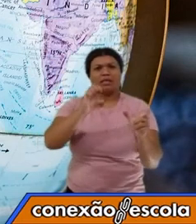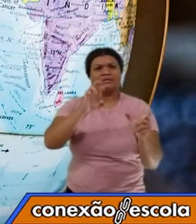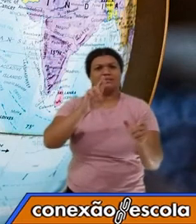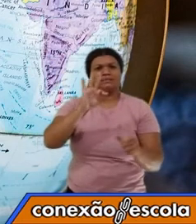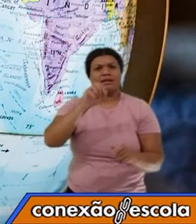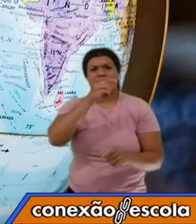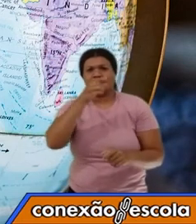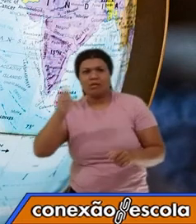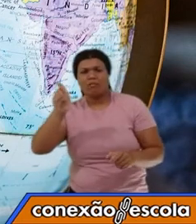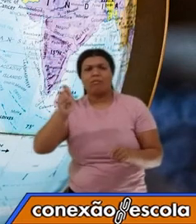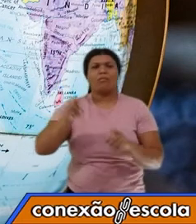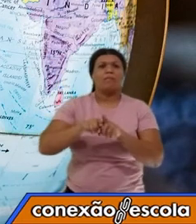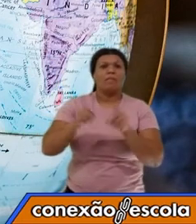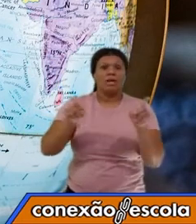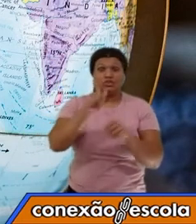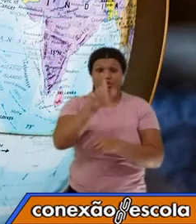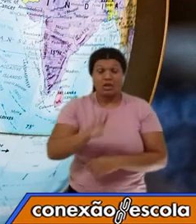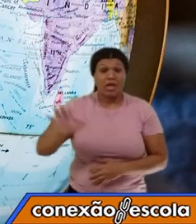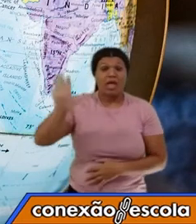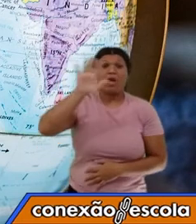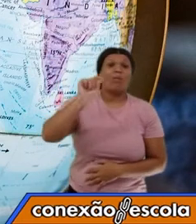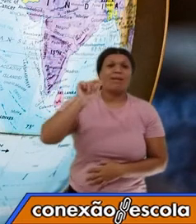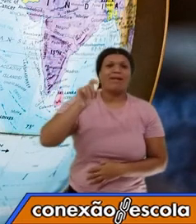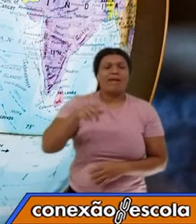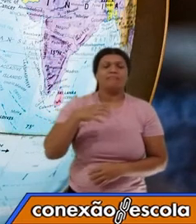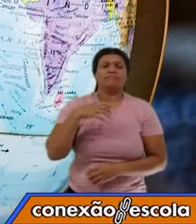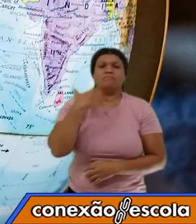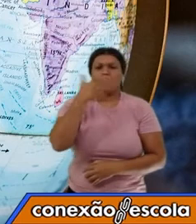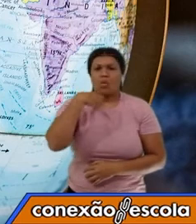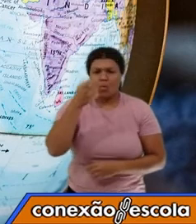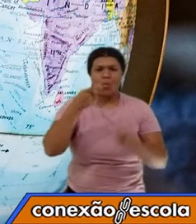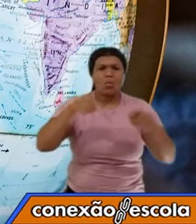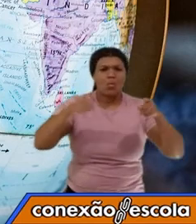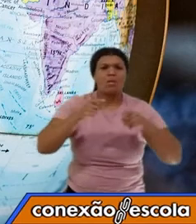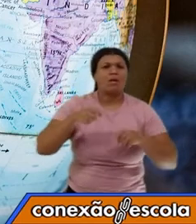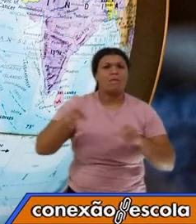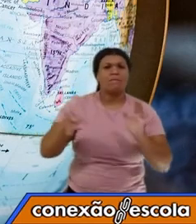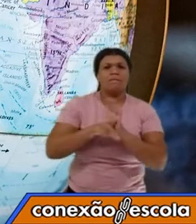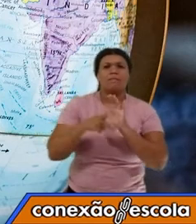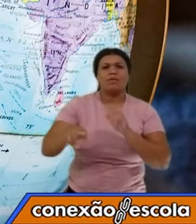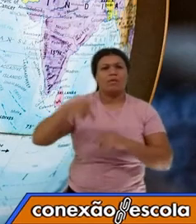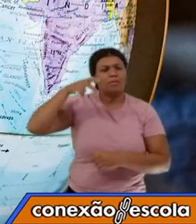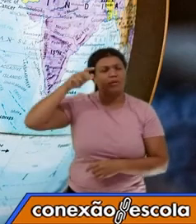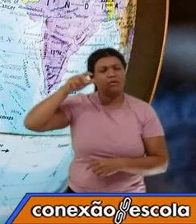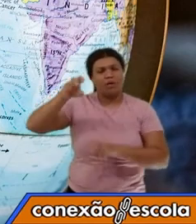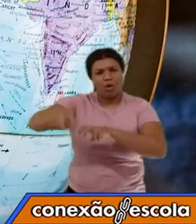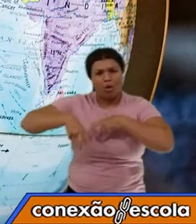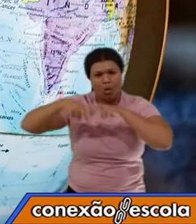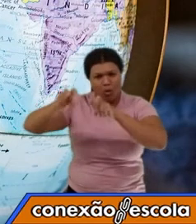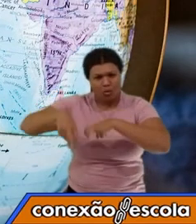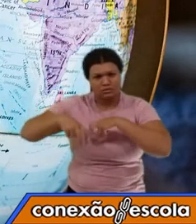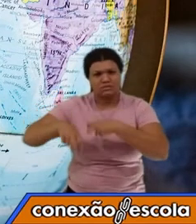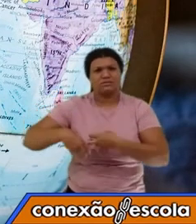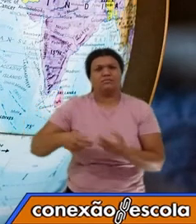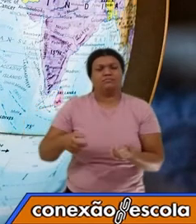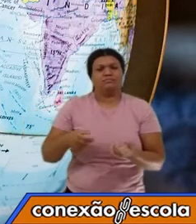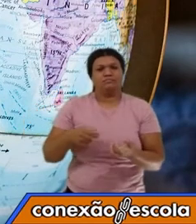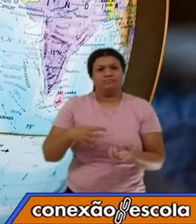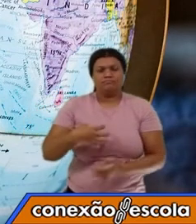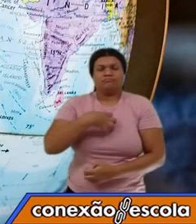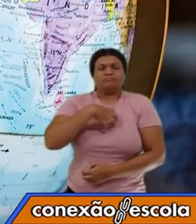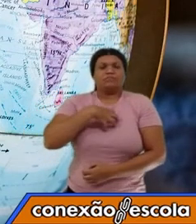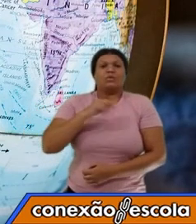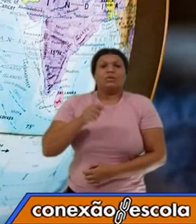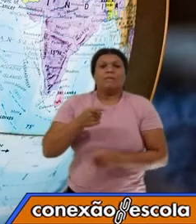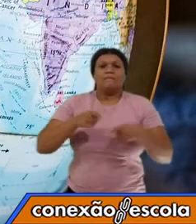música da roça, do homem do campo, passou a ser a chamada música sertaneja. E você, às vezes,